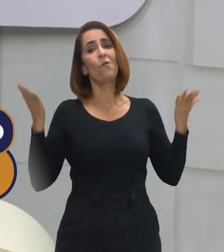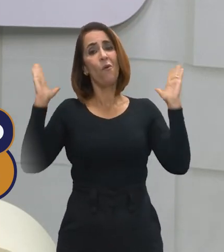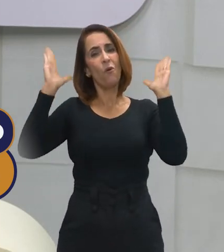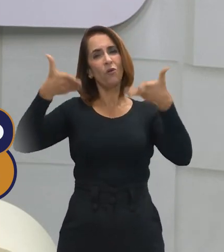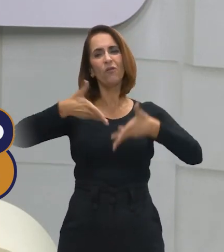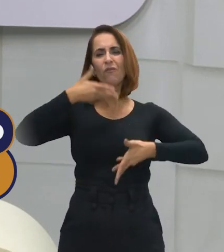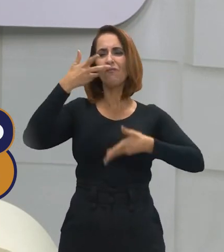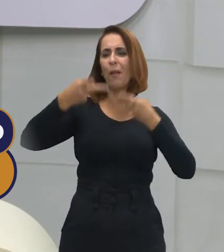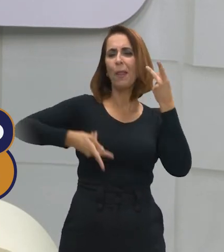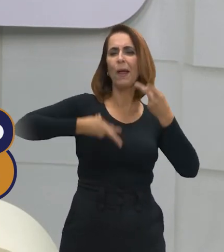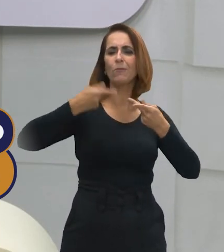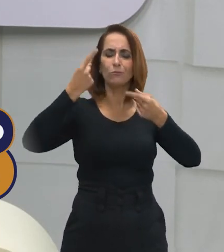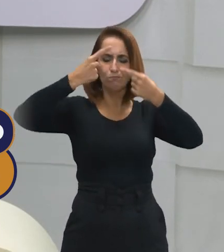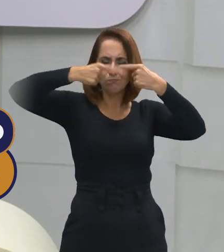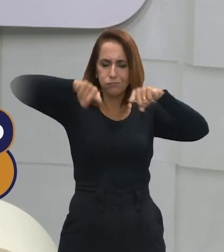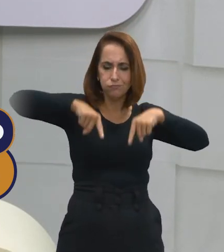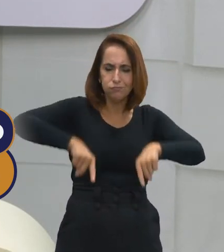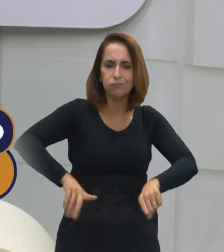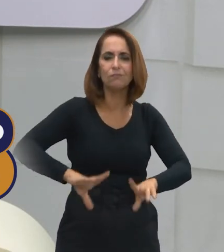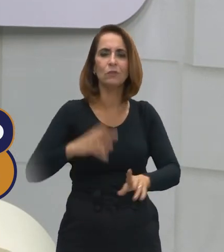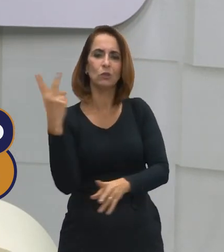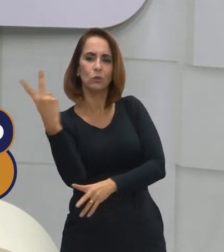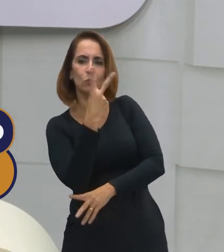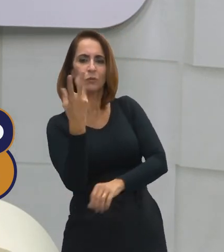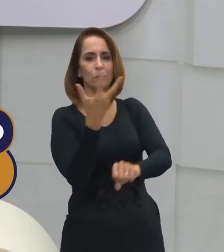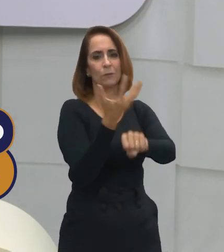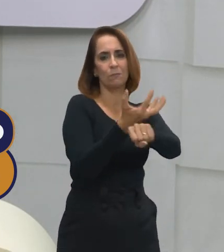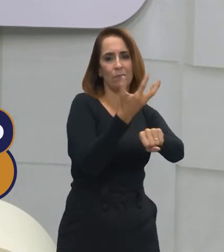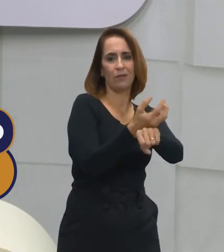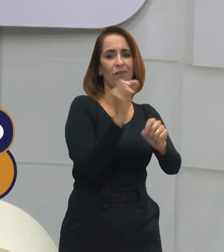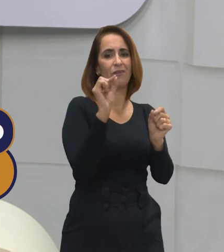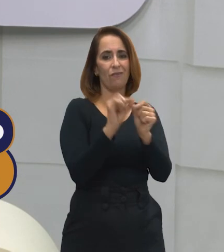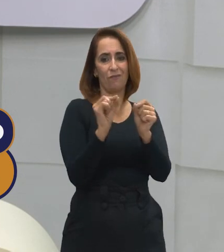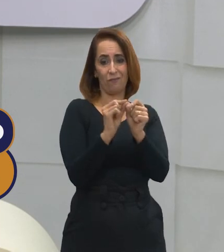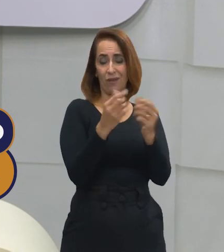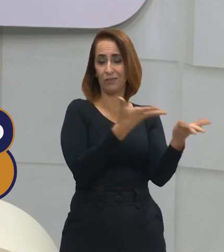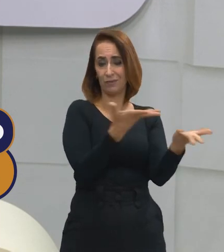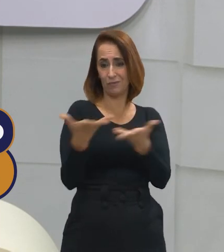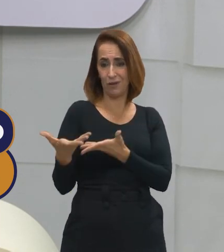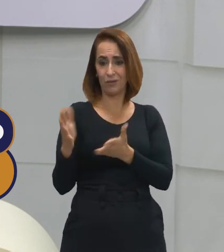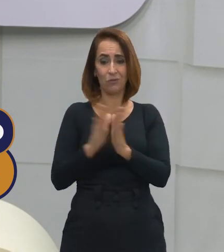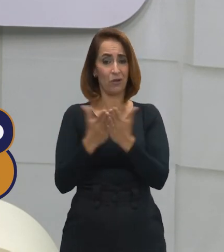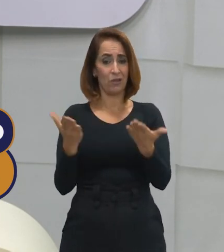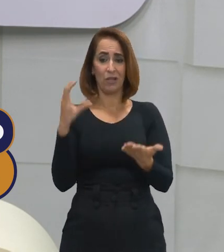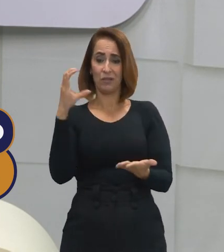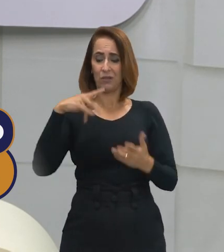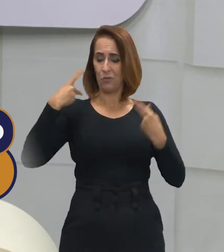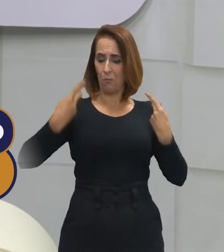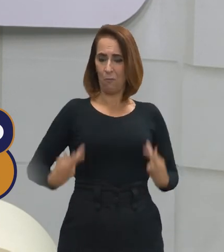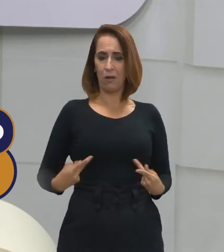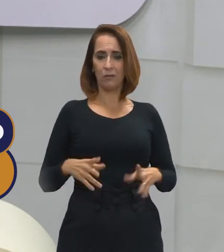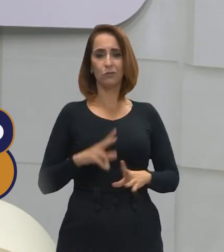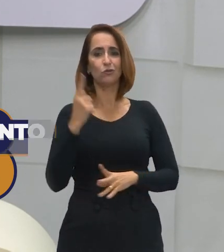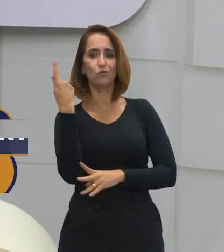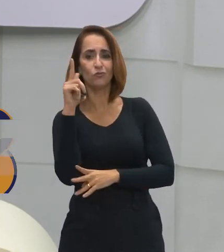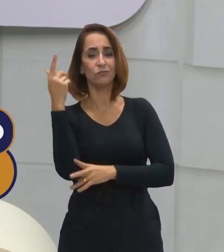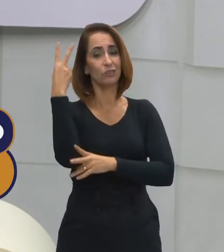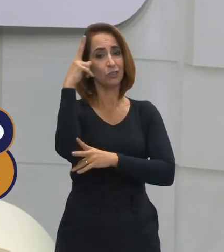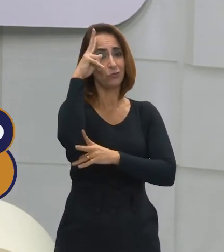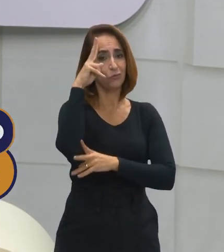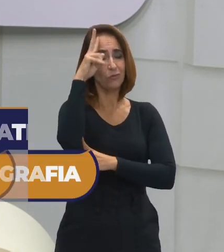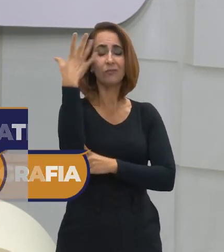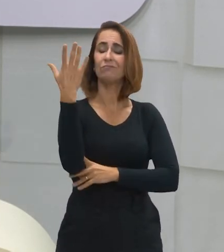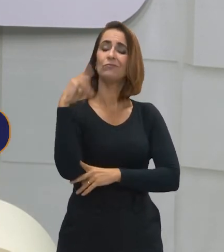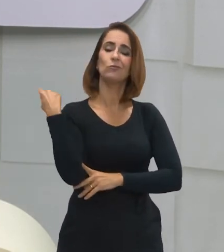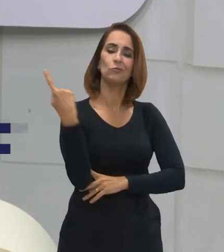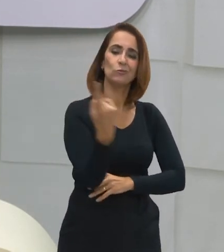hoje falamos de uma forma mais aprofundada sobre essas duas disciplinas que fazem parte do Caderno de Ciências Humanas, Geografia e